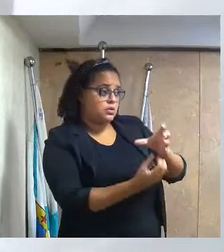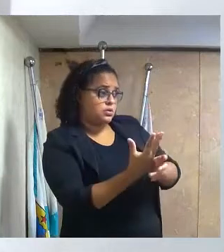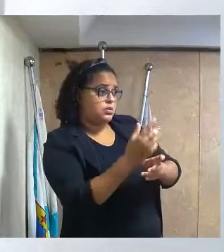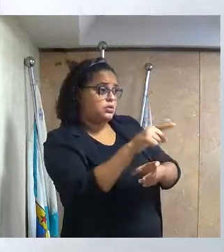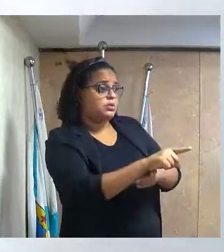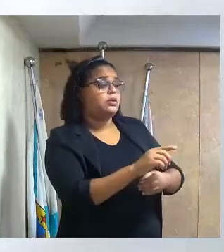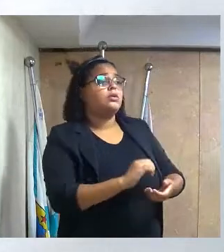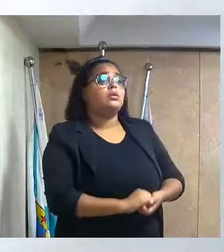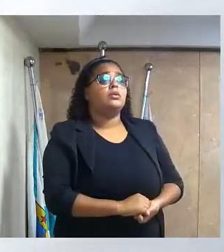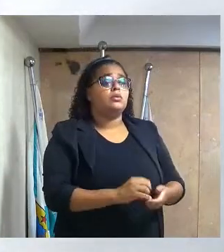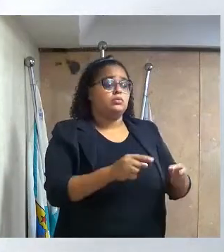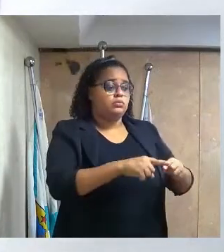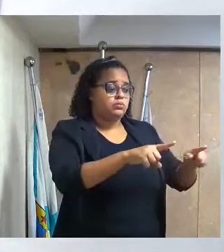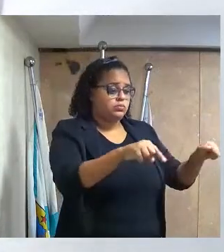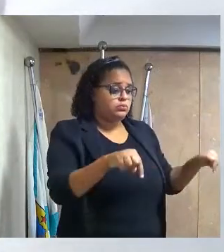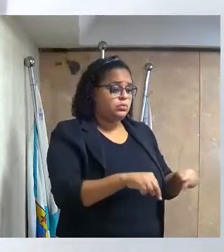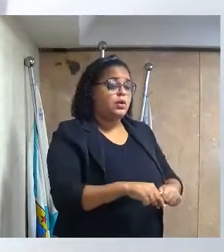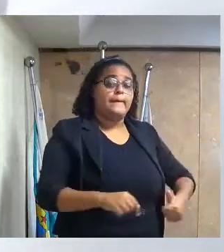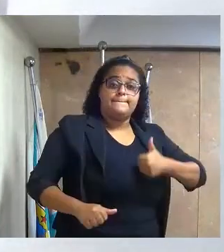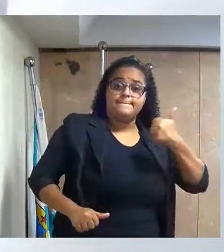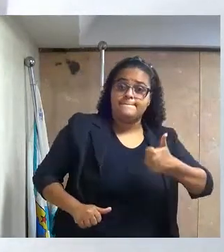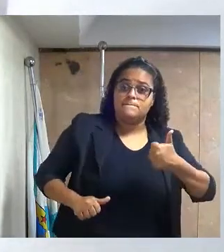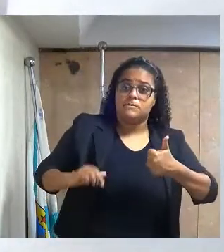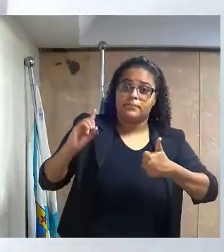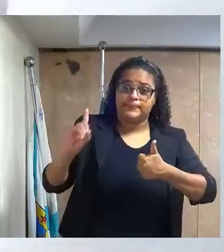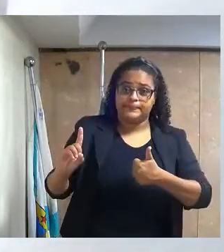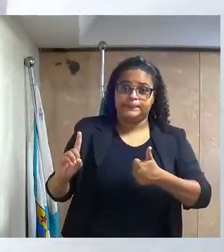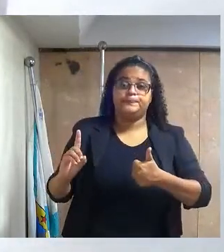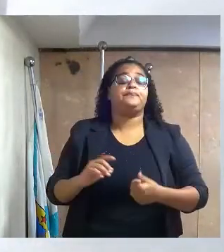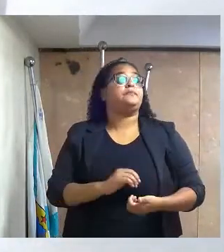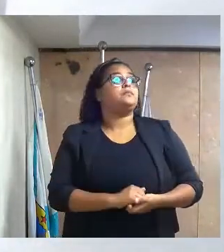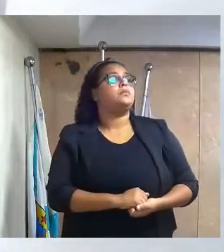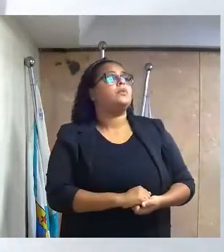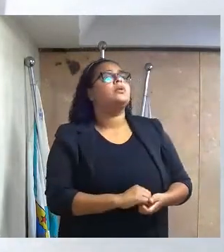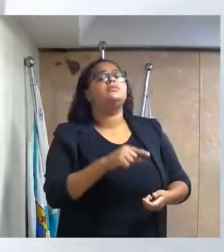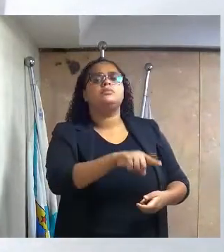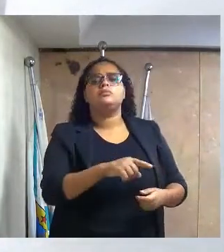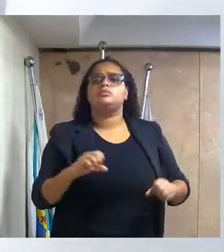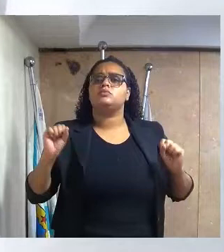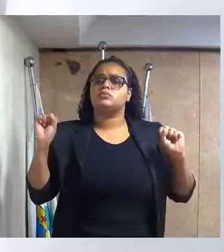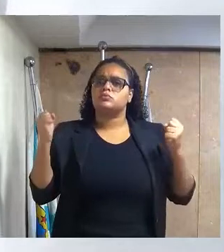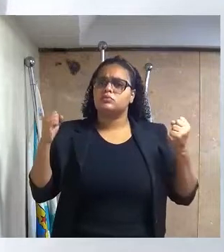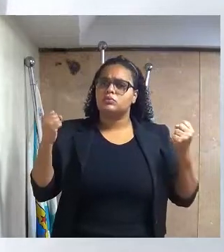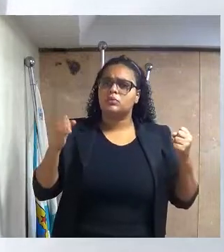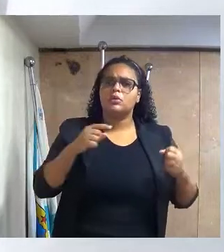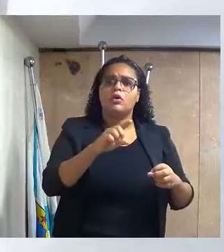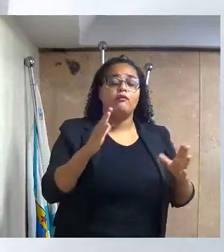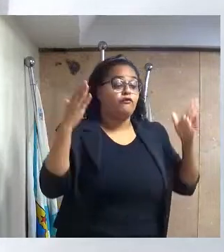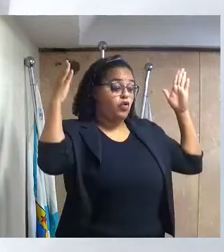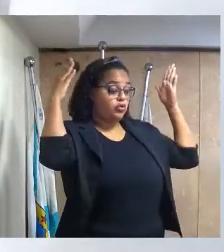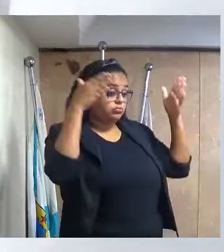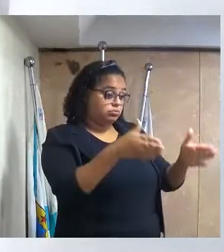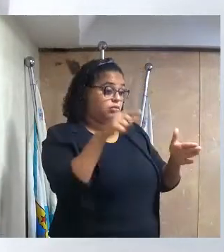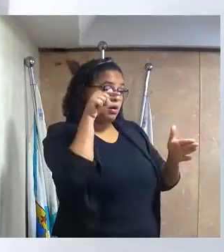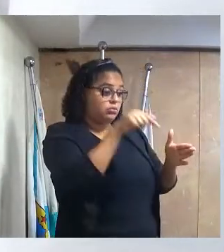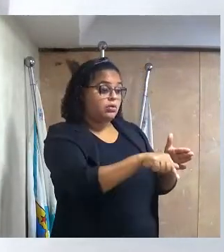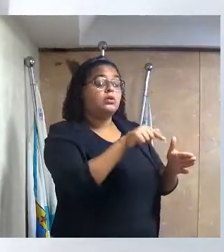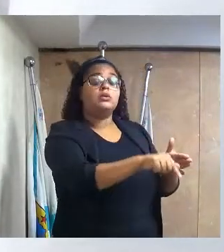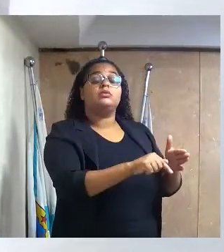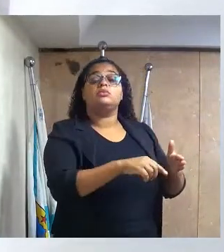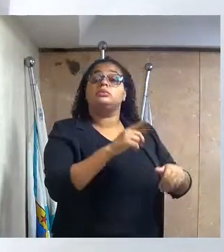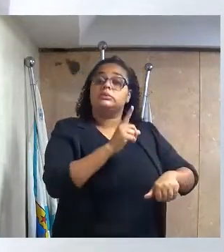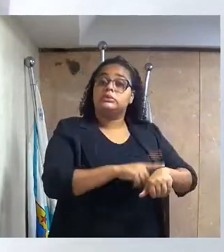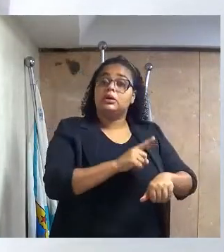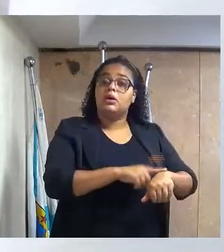construído em terrenos existentes no primeiro distrito desse município, um equipamento público voltado ao atendimento integral